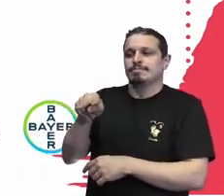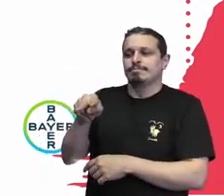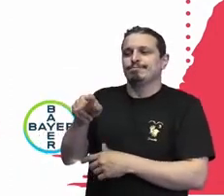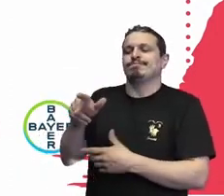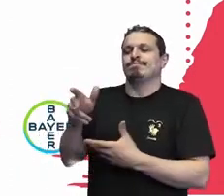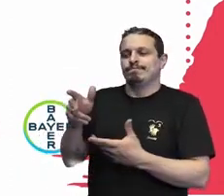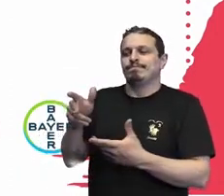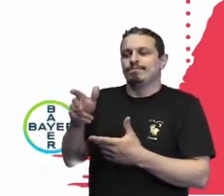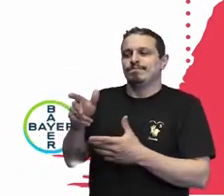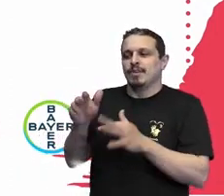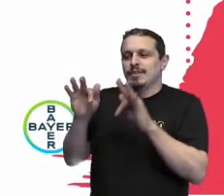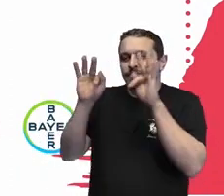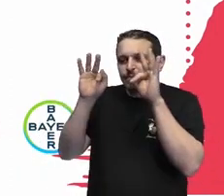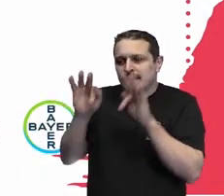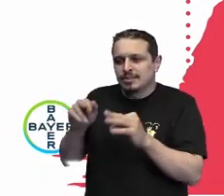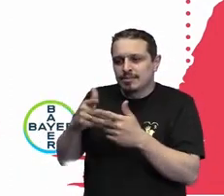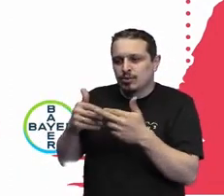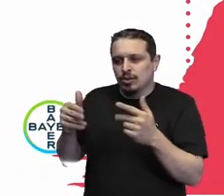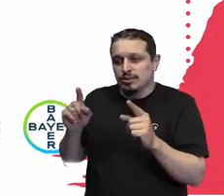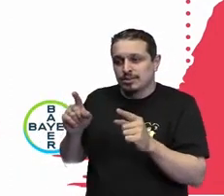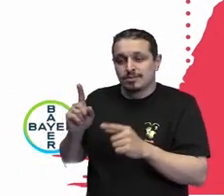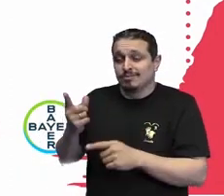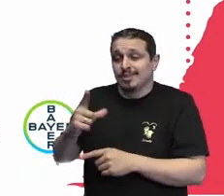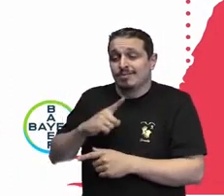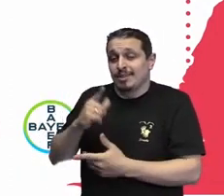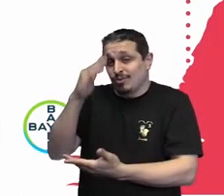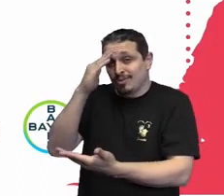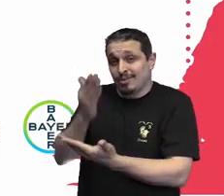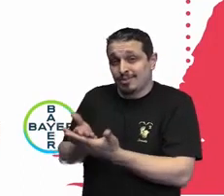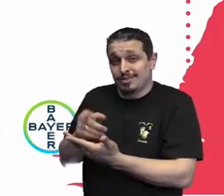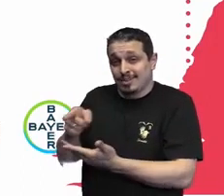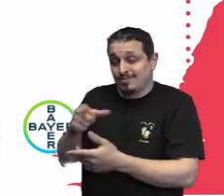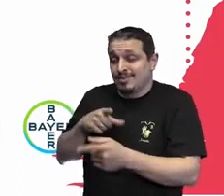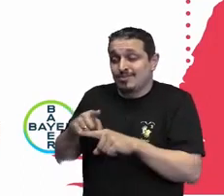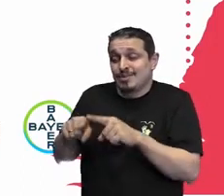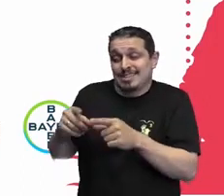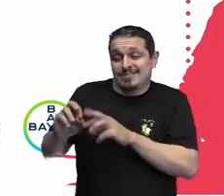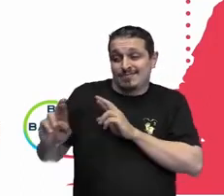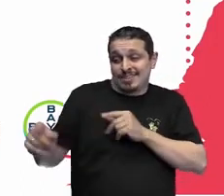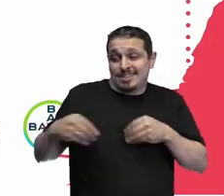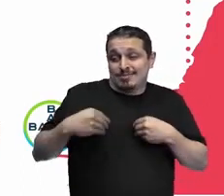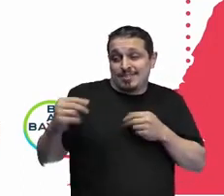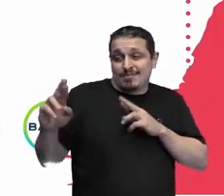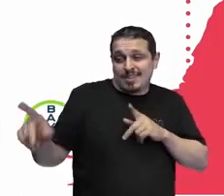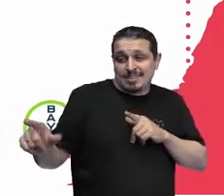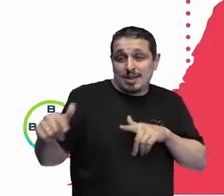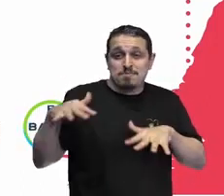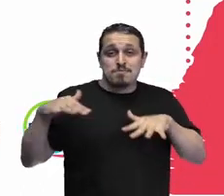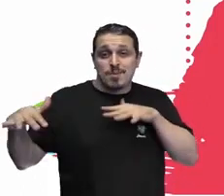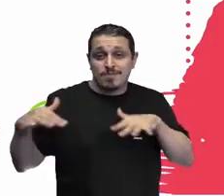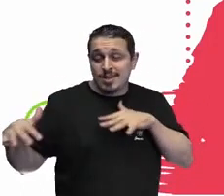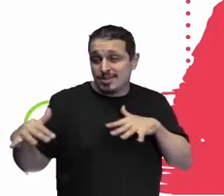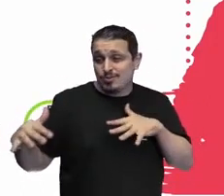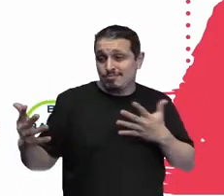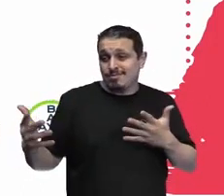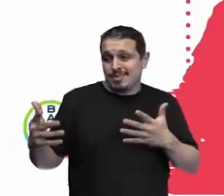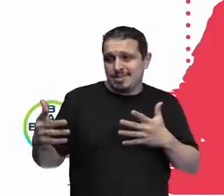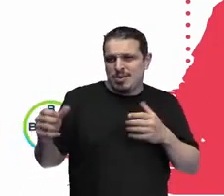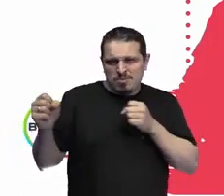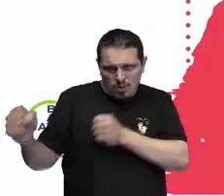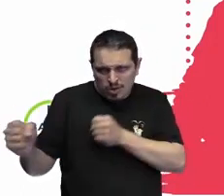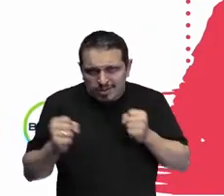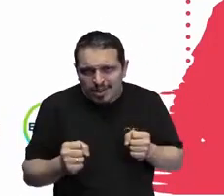de fato, enxergar o diferente como potência, né? E ver valor